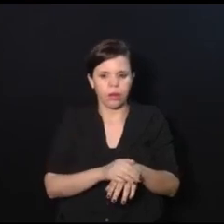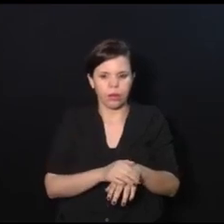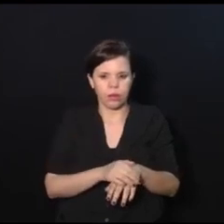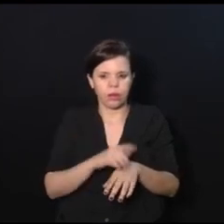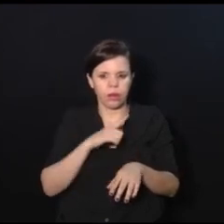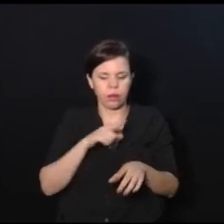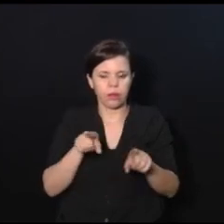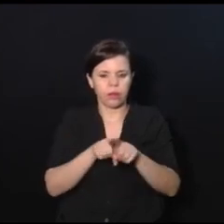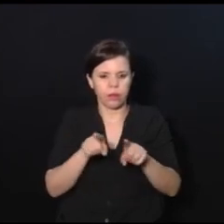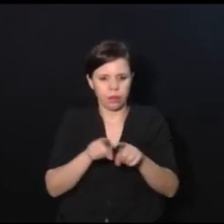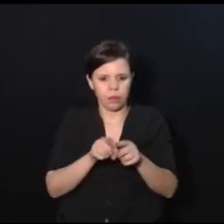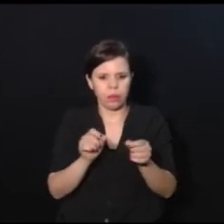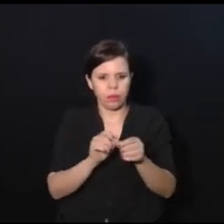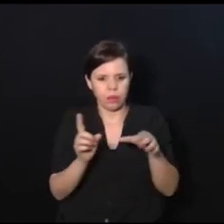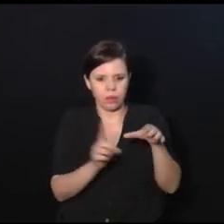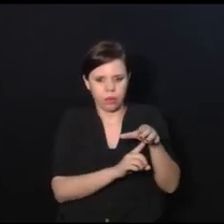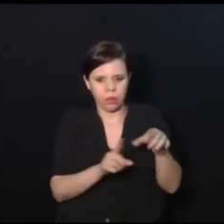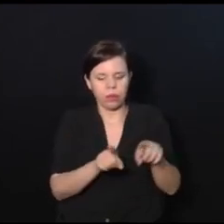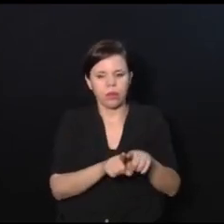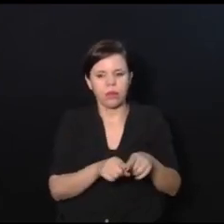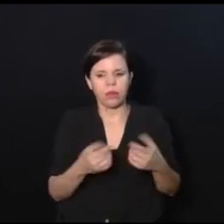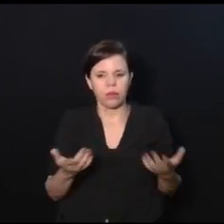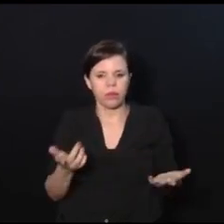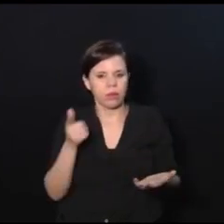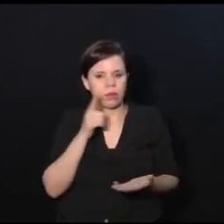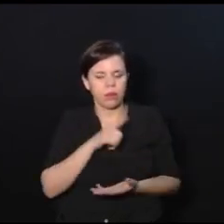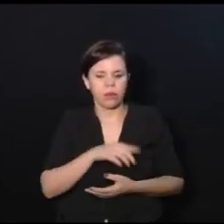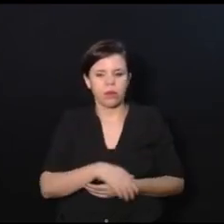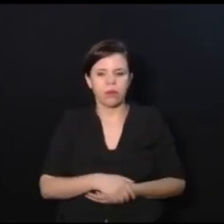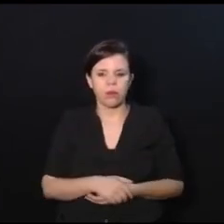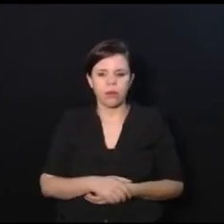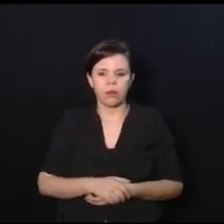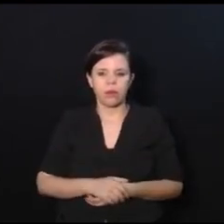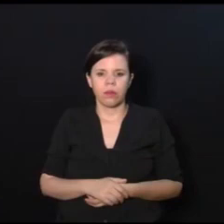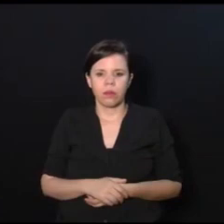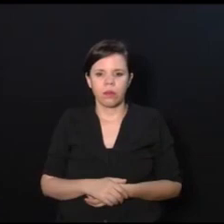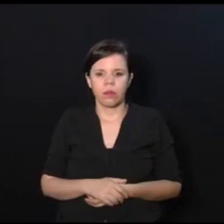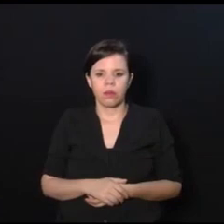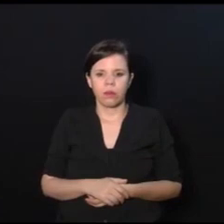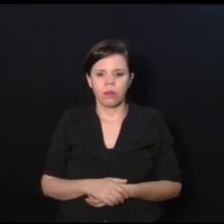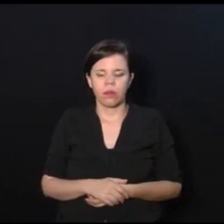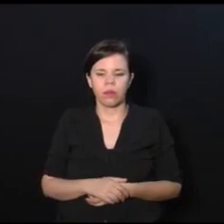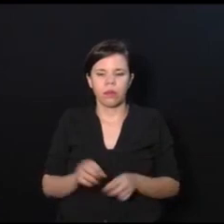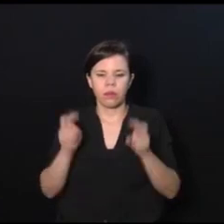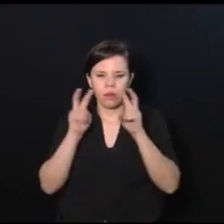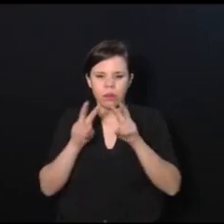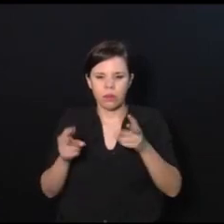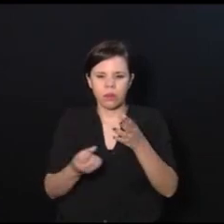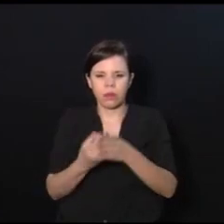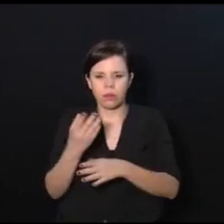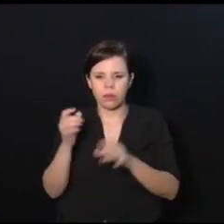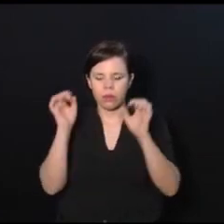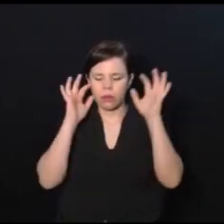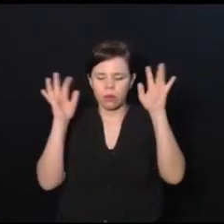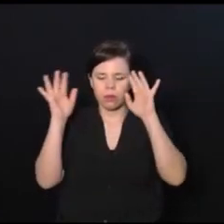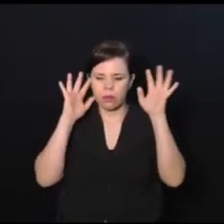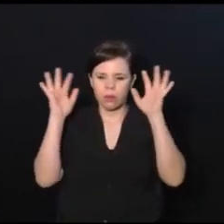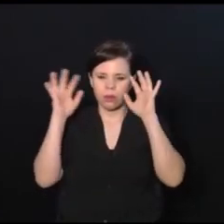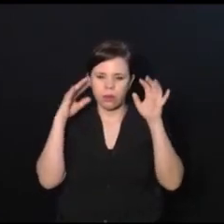clínica também, e aí eu fiz uma visualização criativa com ela para poder